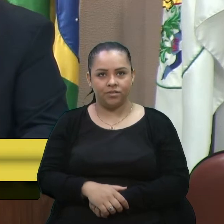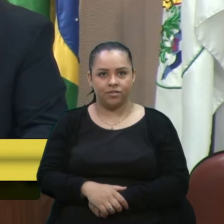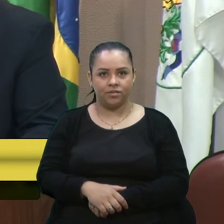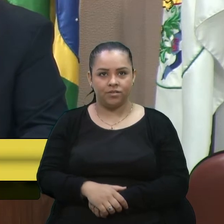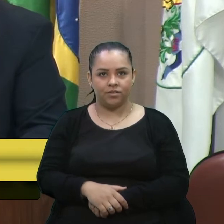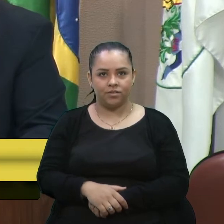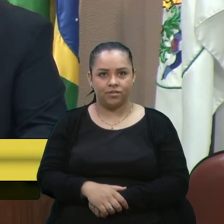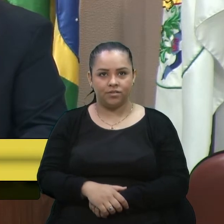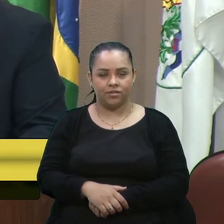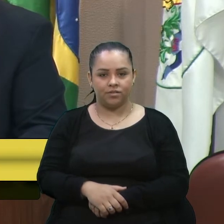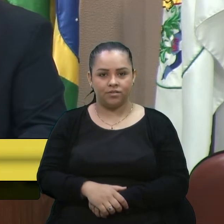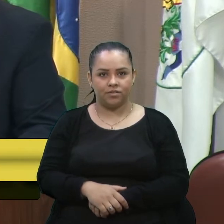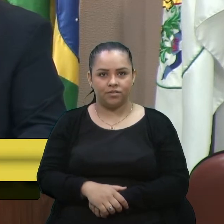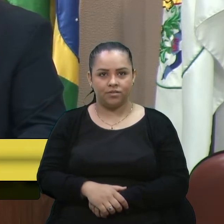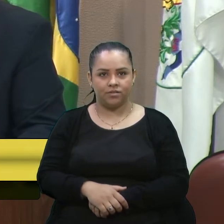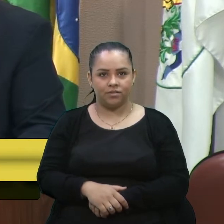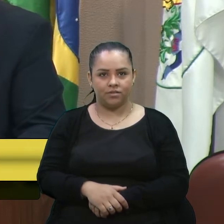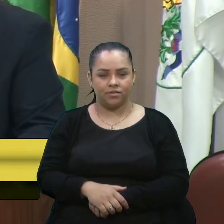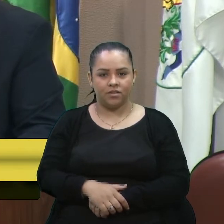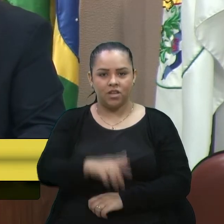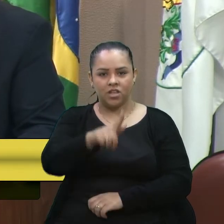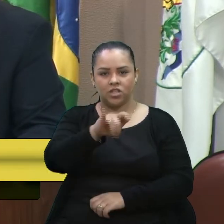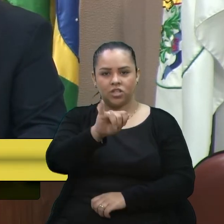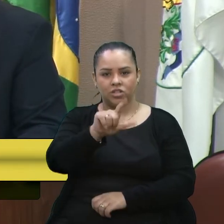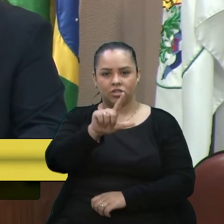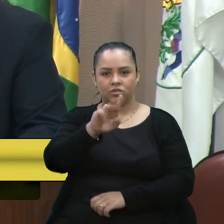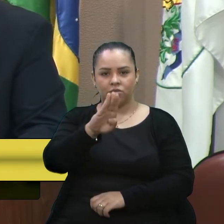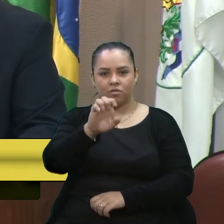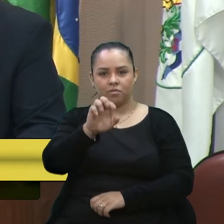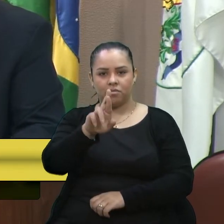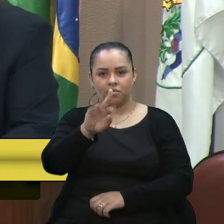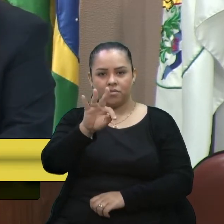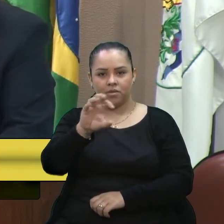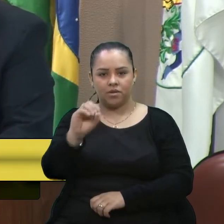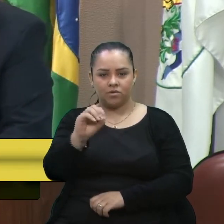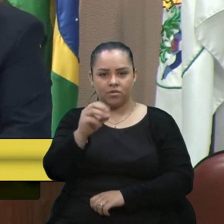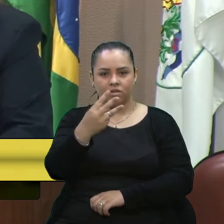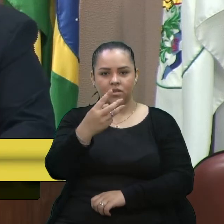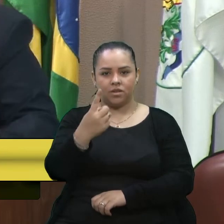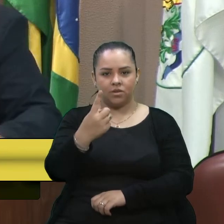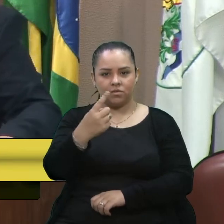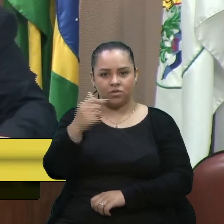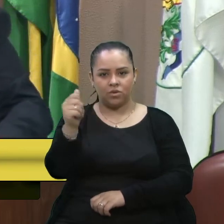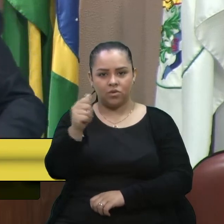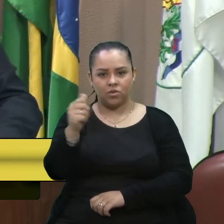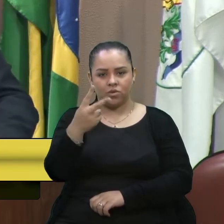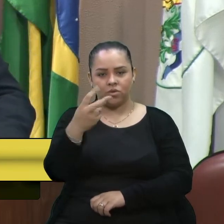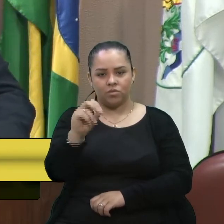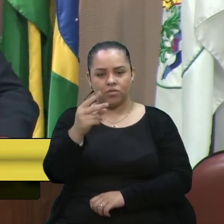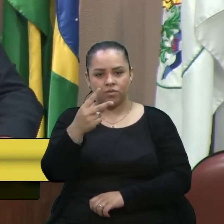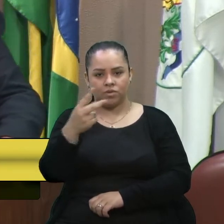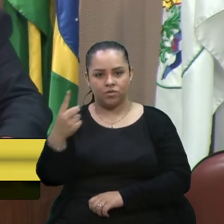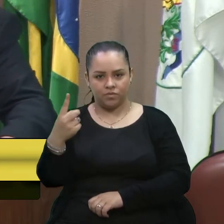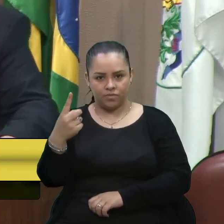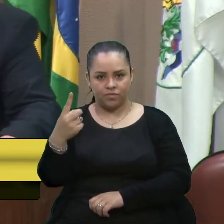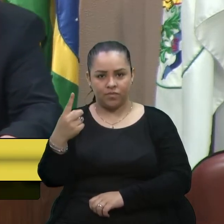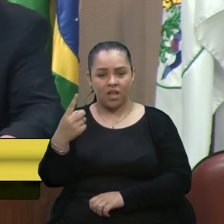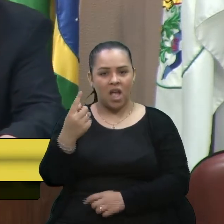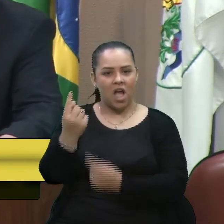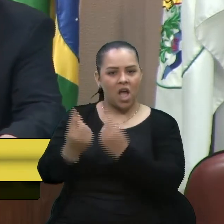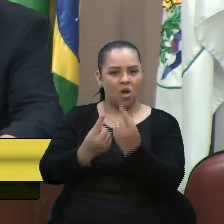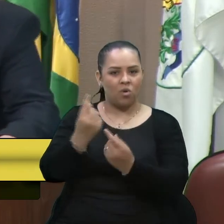federal do trabalho, Gilberto Souza dos Santos, 31 de agosto de 2021. Então, algumas coisas,